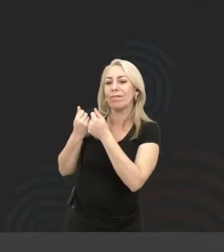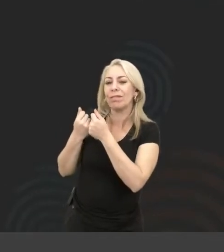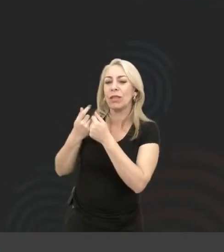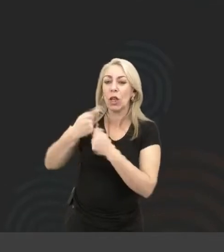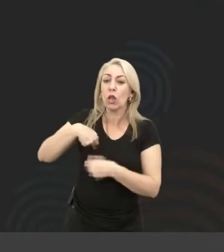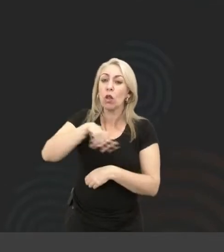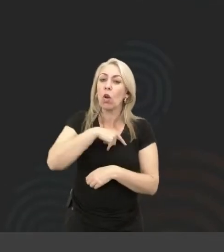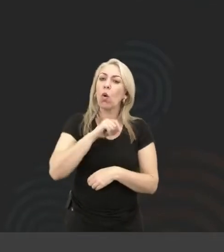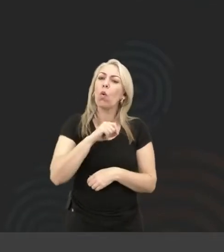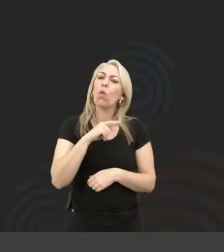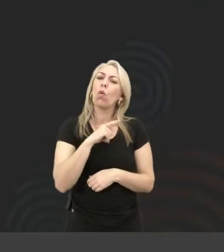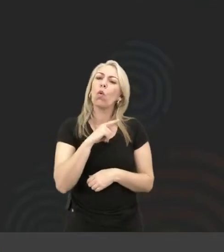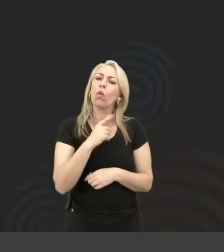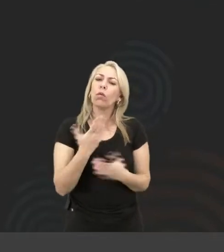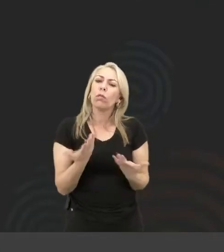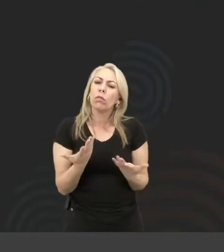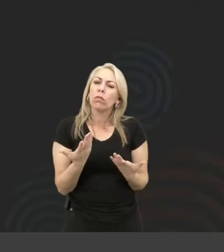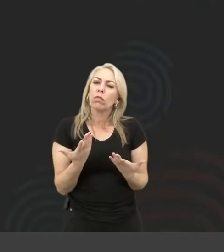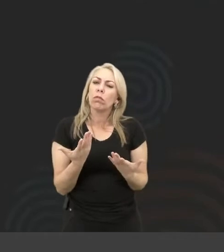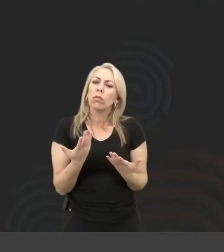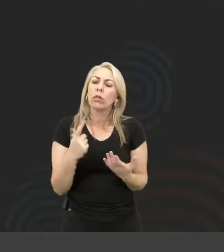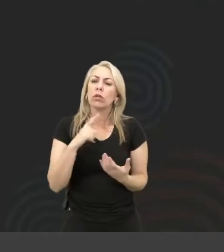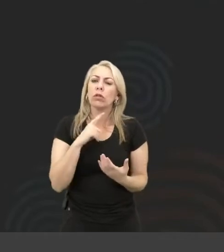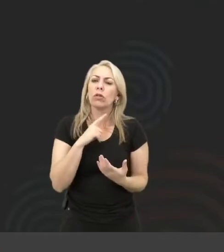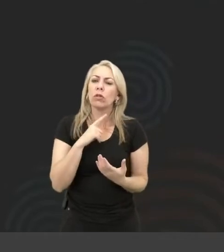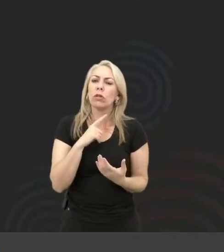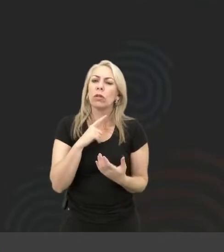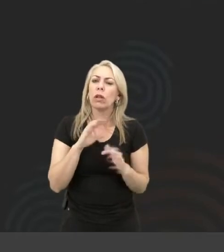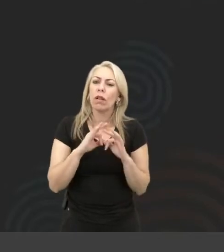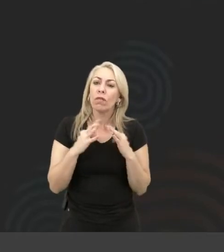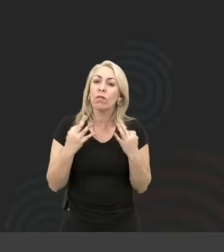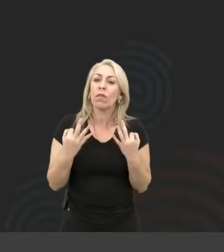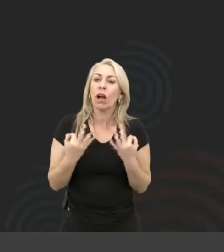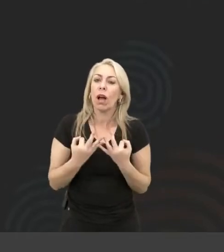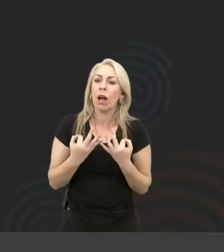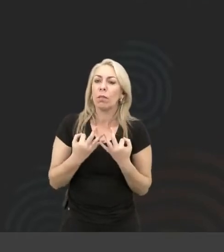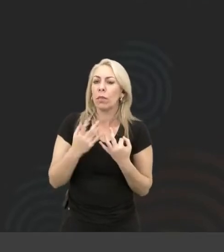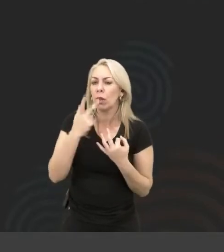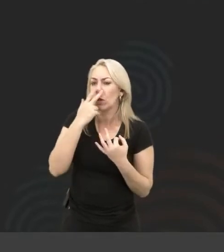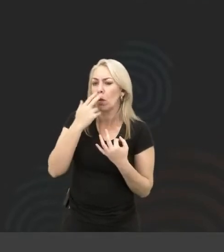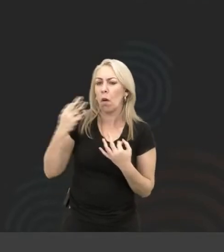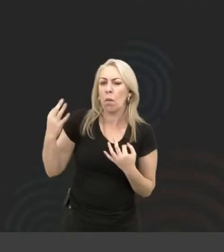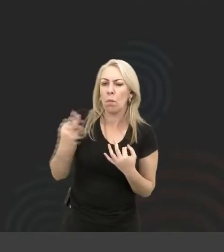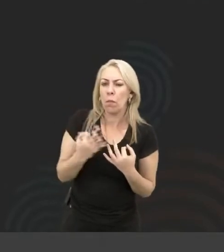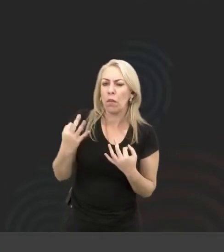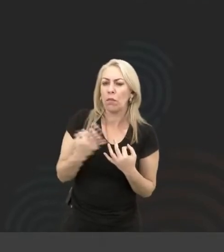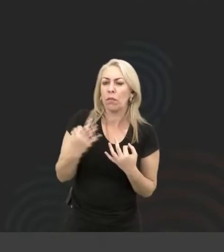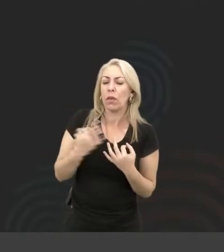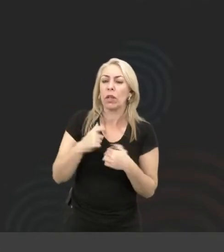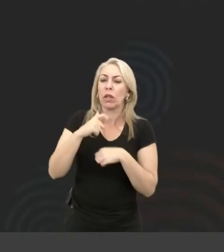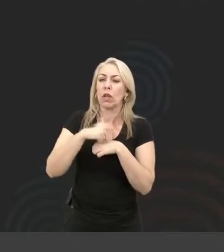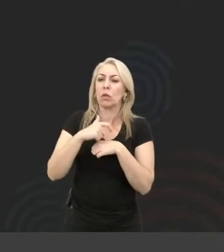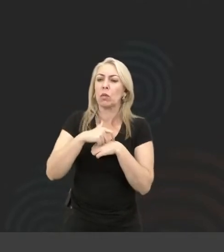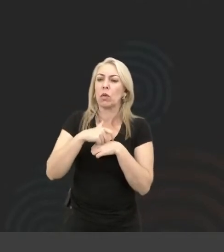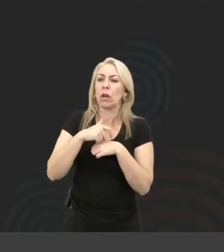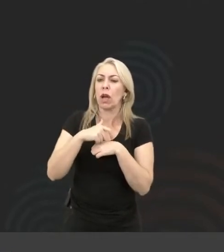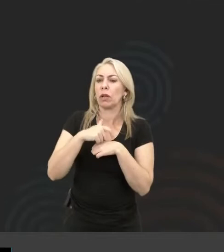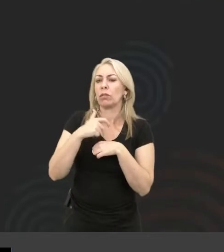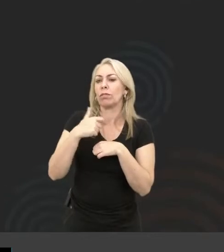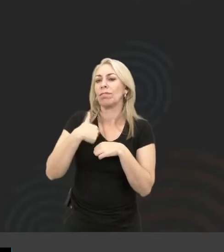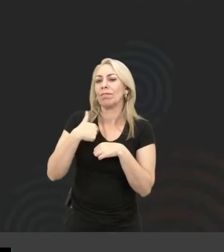tínhamos como projetada como a família ideal na televisão, no horário nobre? A família,